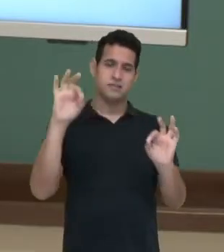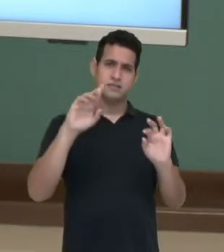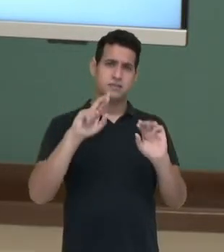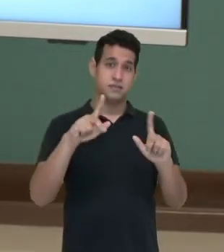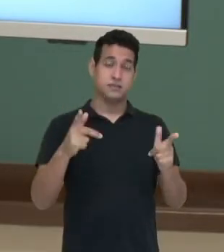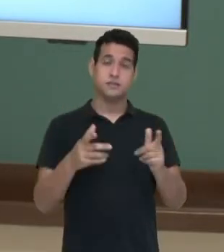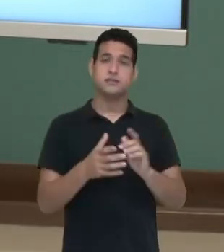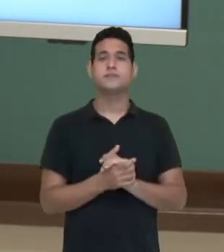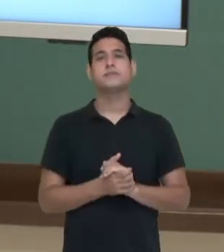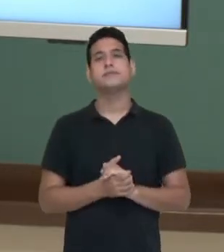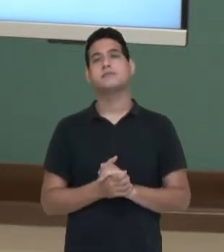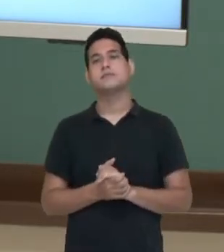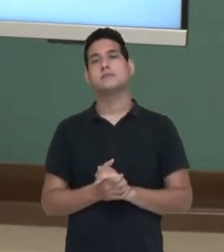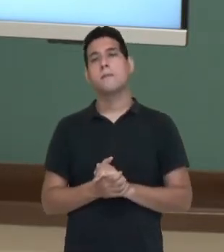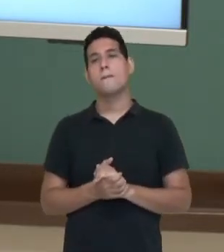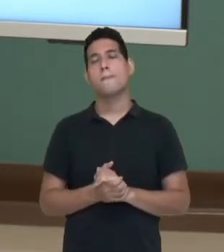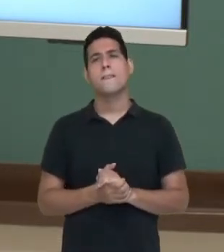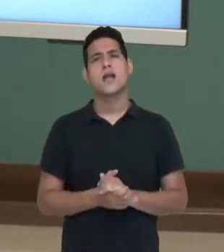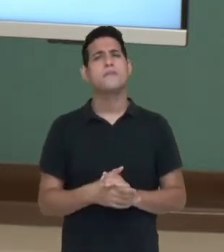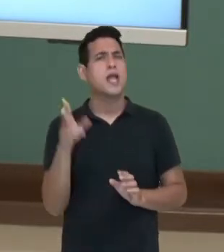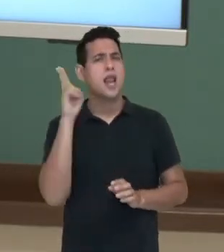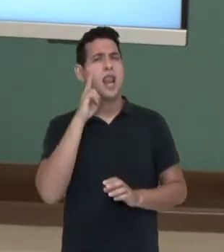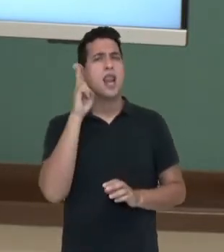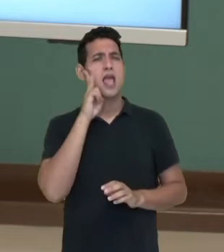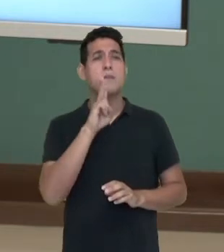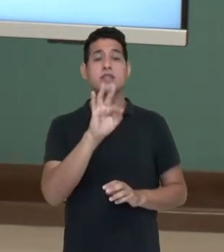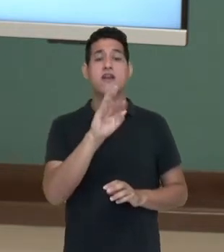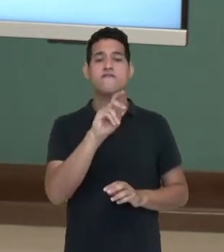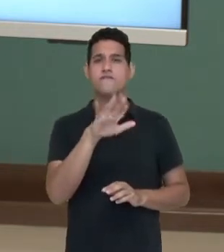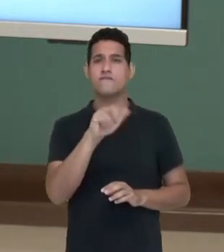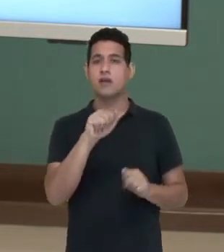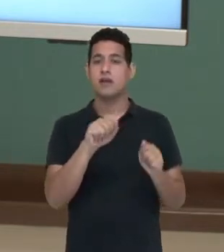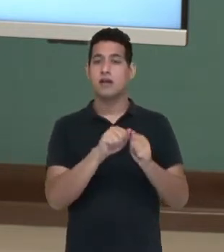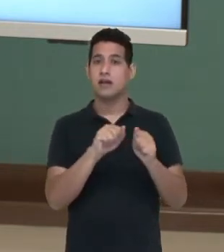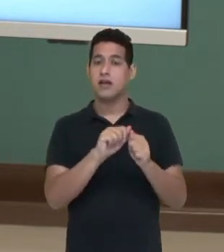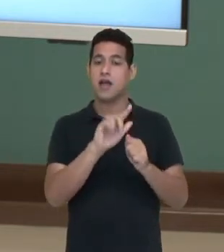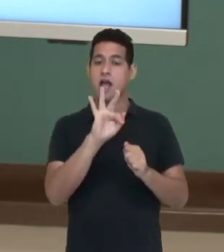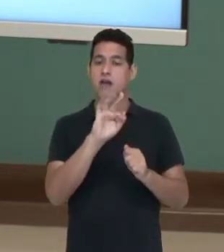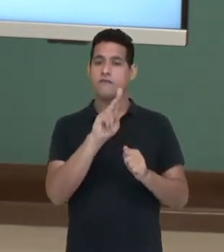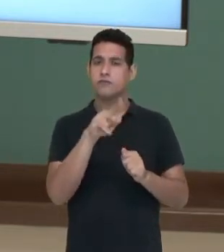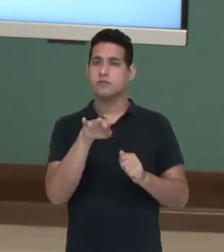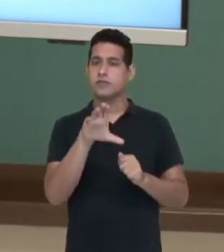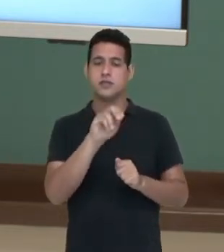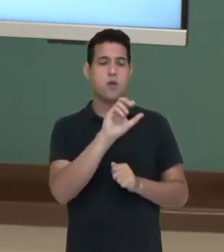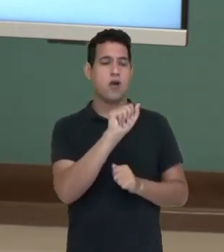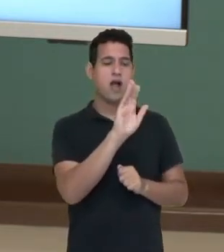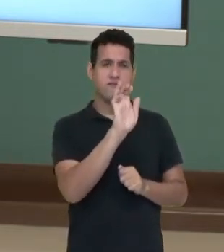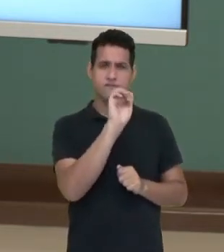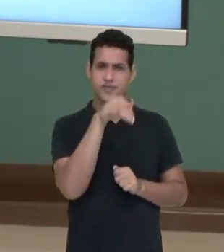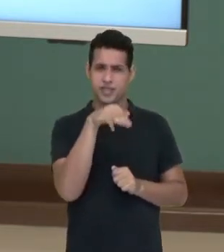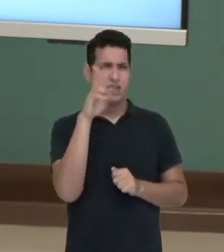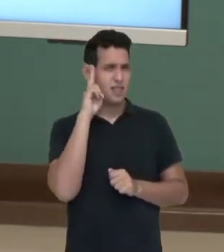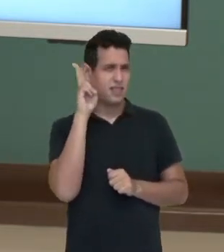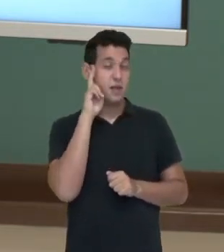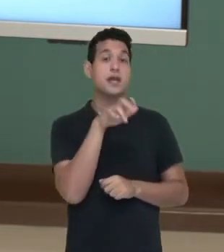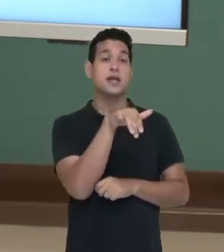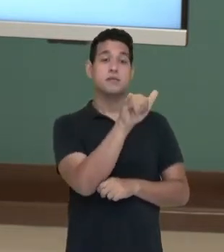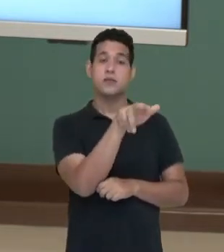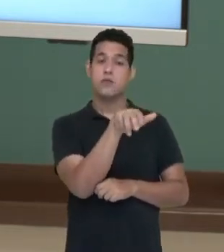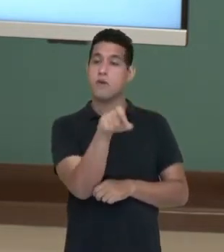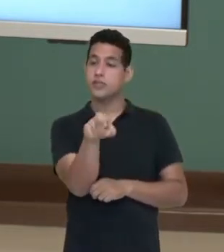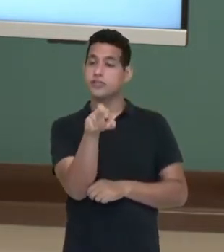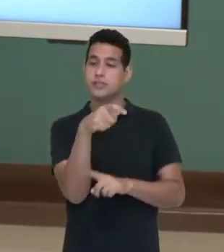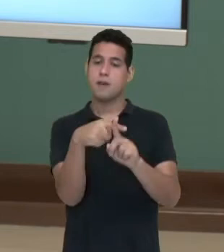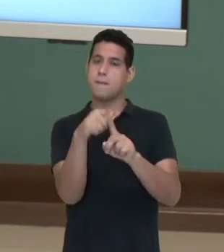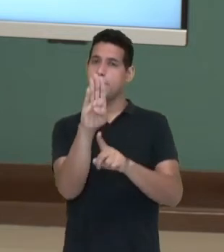tá bom? Lembra da forma geral da função afim? Nós vamos usar ela, aquele tipão geral dela. y igual a x mais